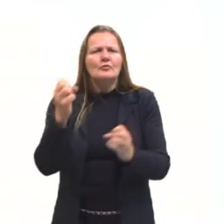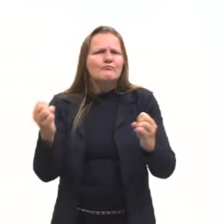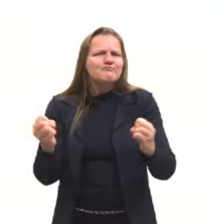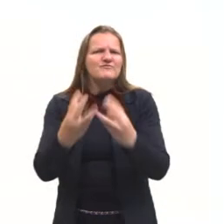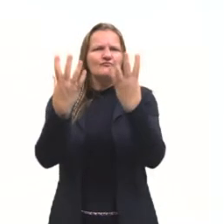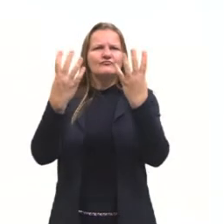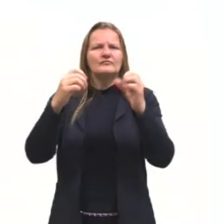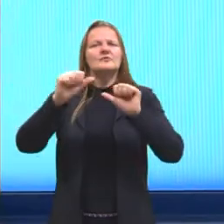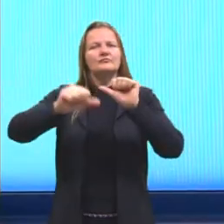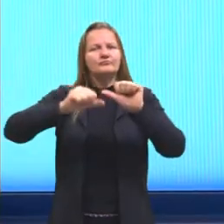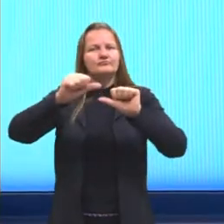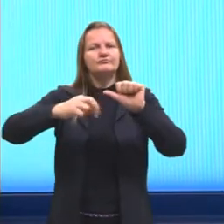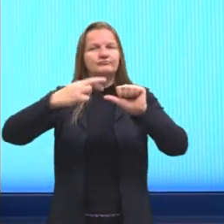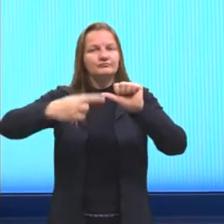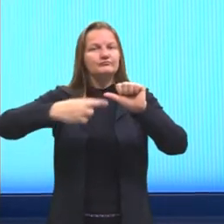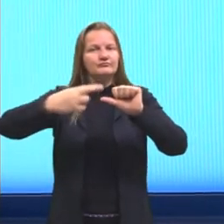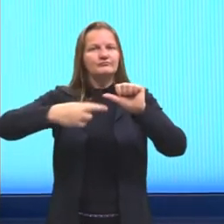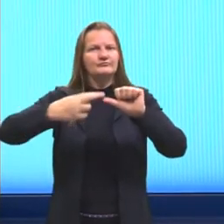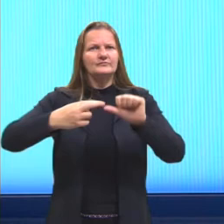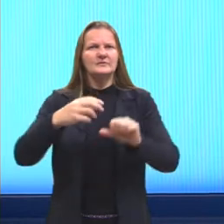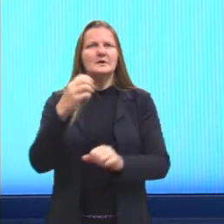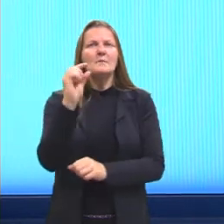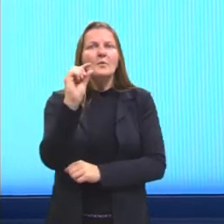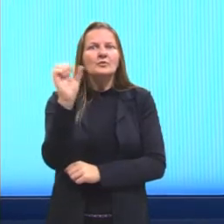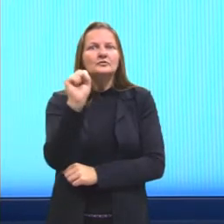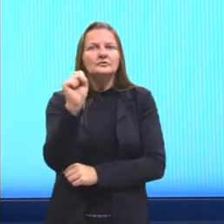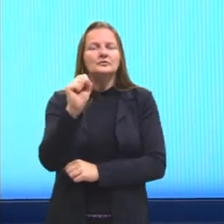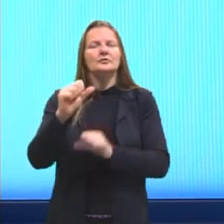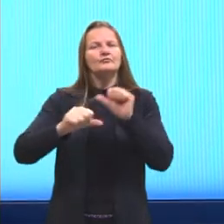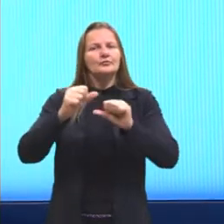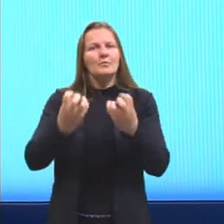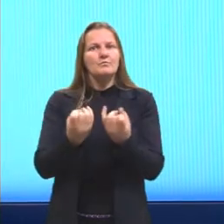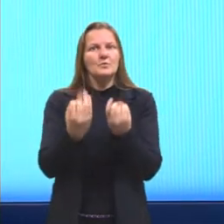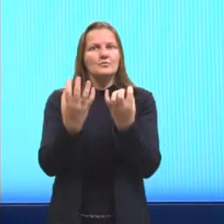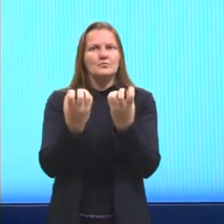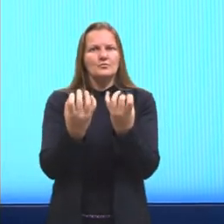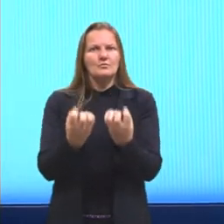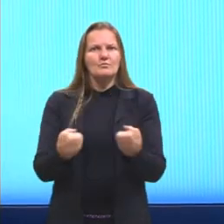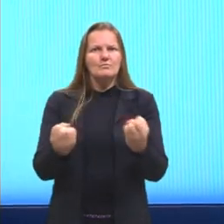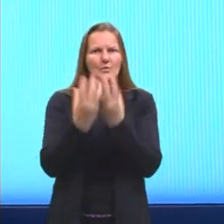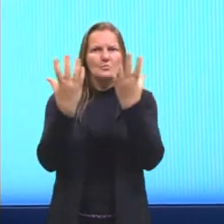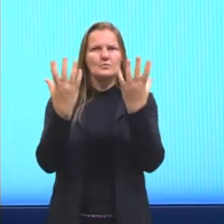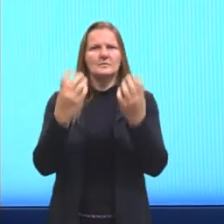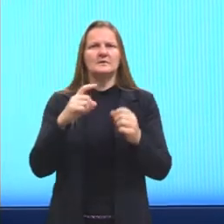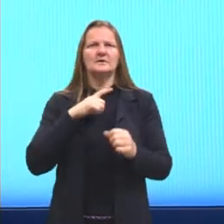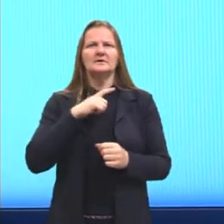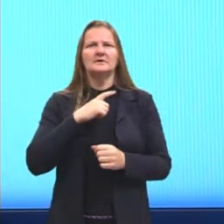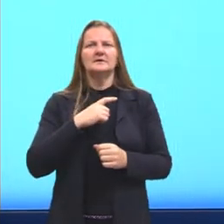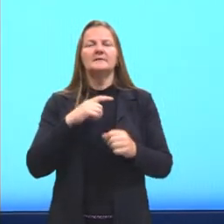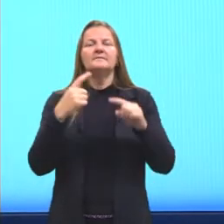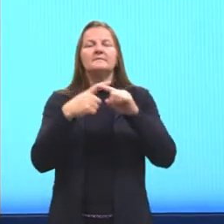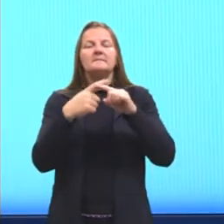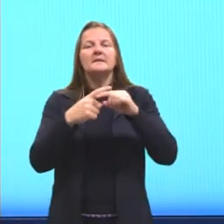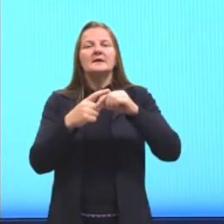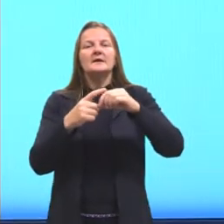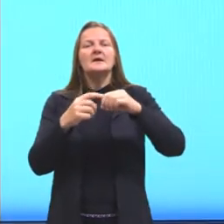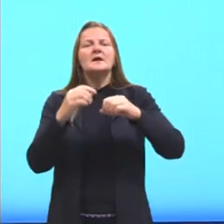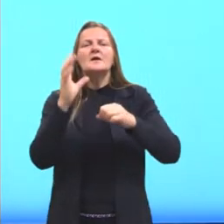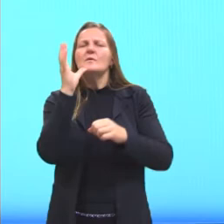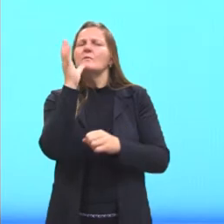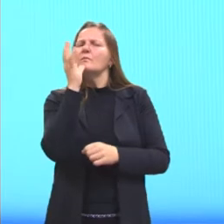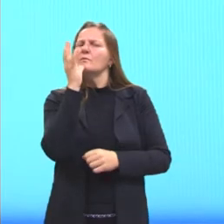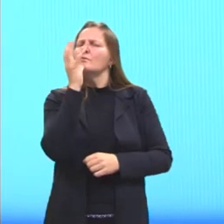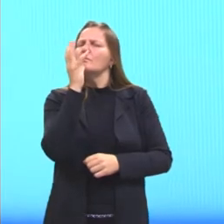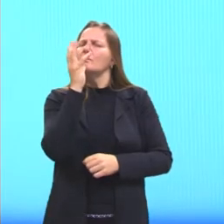uma reação química, em poucos segundos ocorre uma combustão. E tem reações que levam